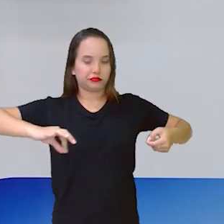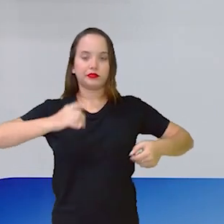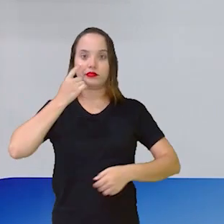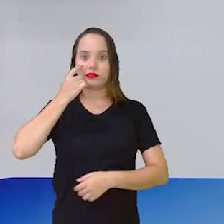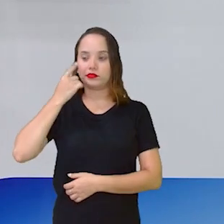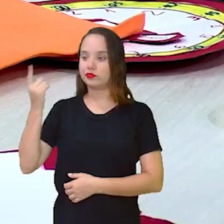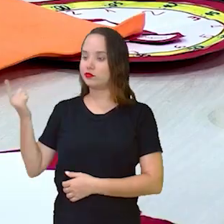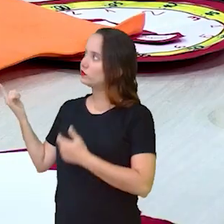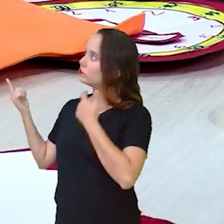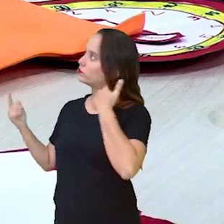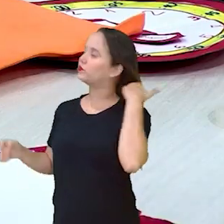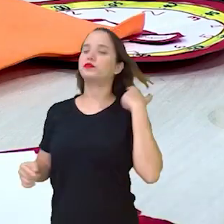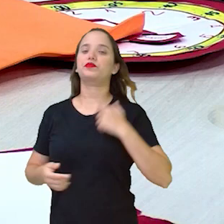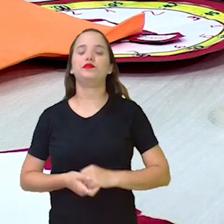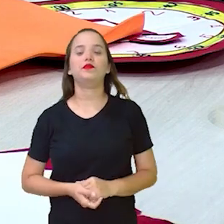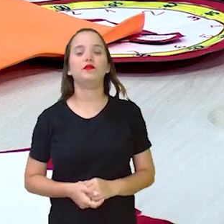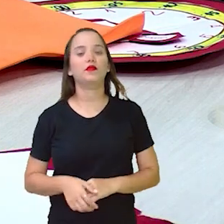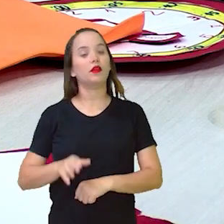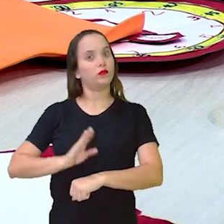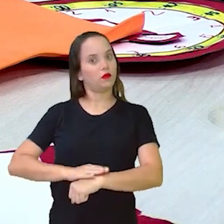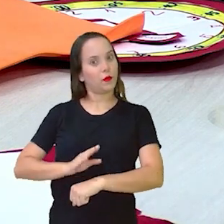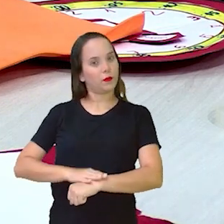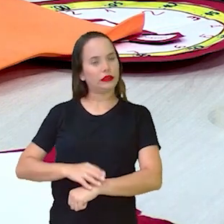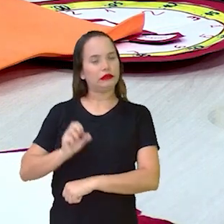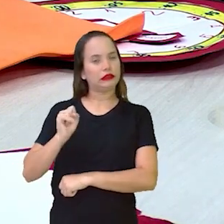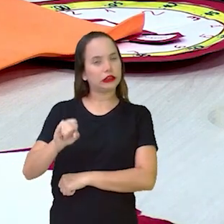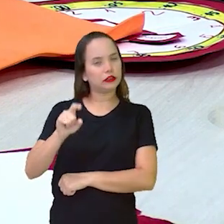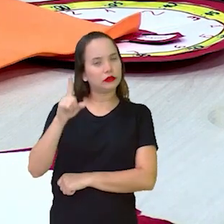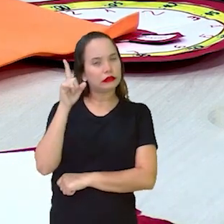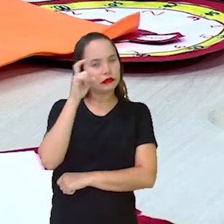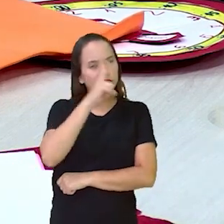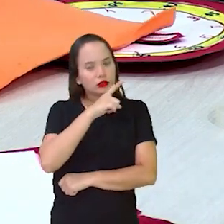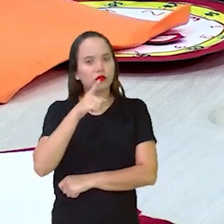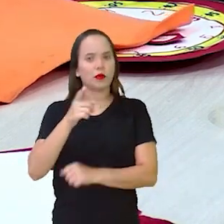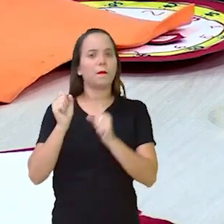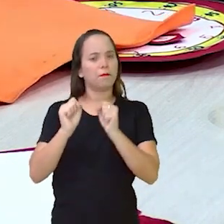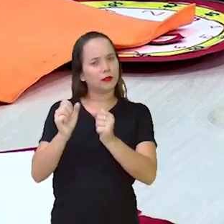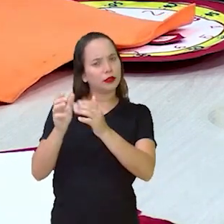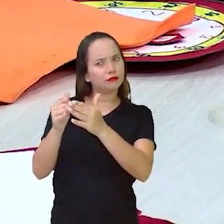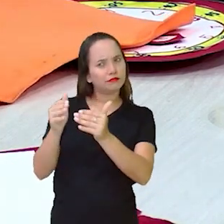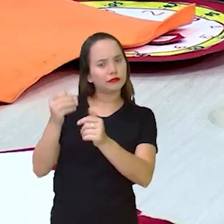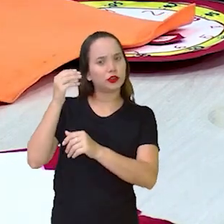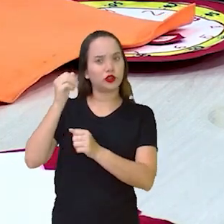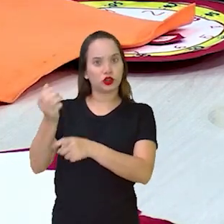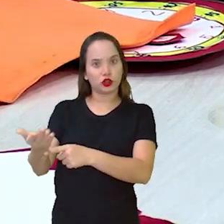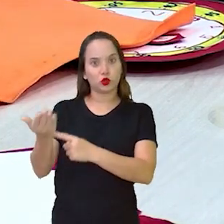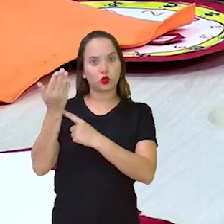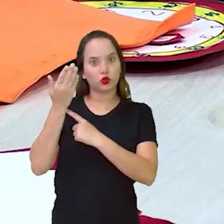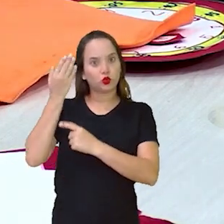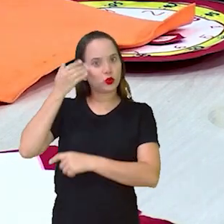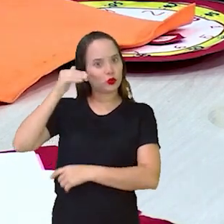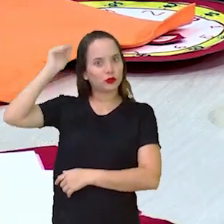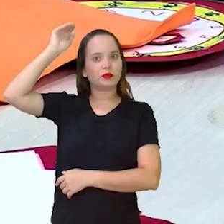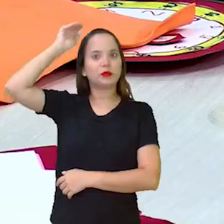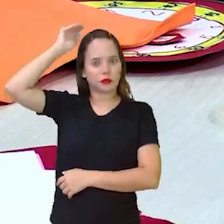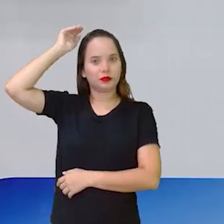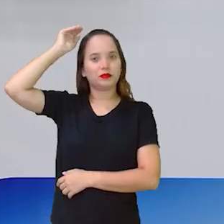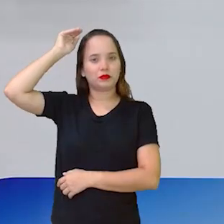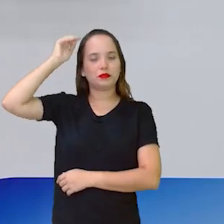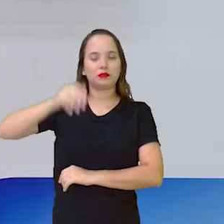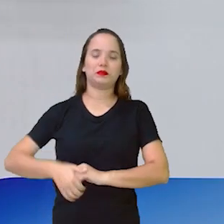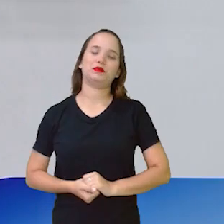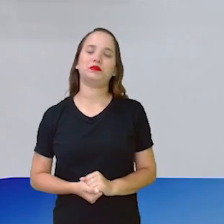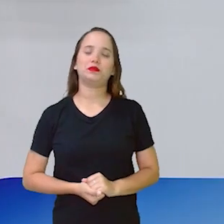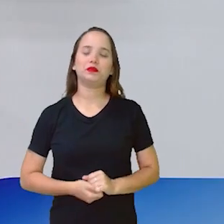Nessa hora, gente, se for preciso, pede a ajuda de um adulto, que aí ele pode